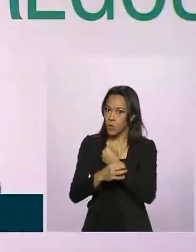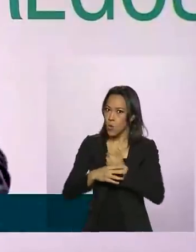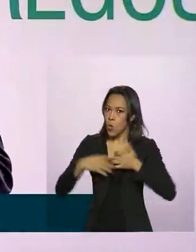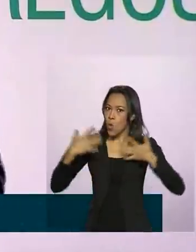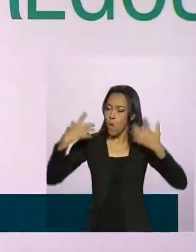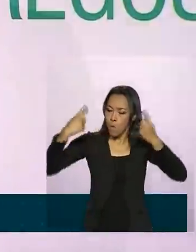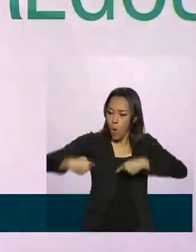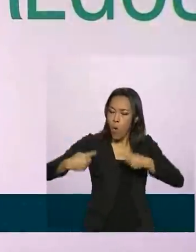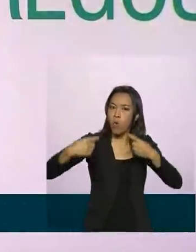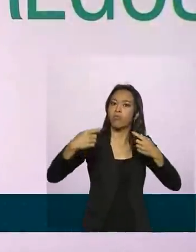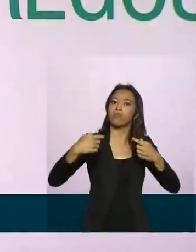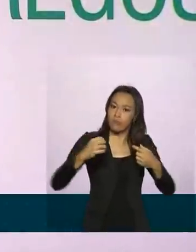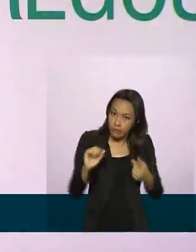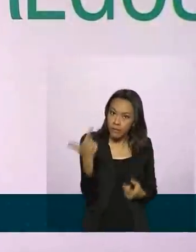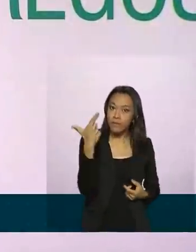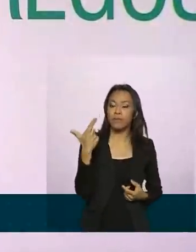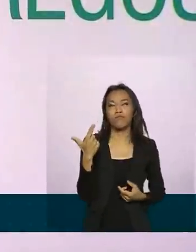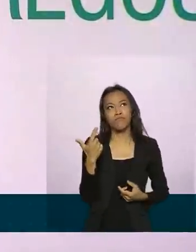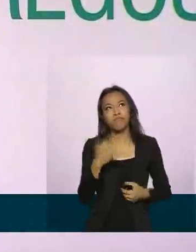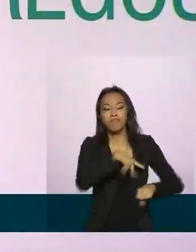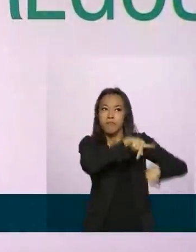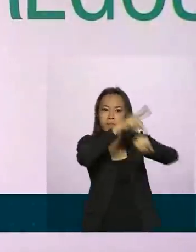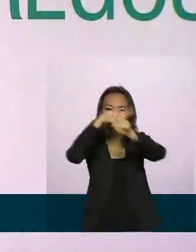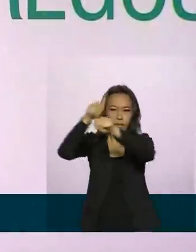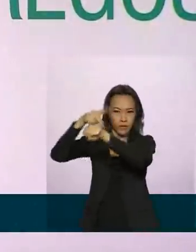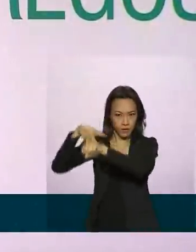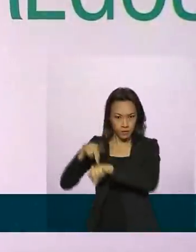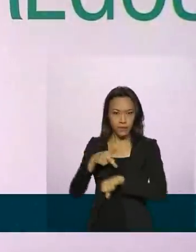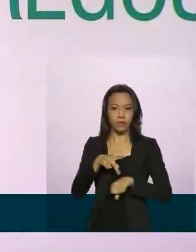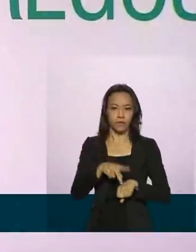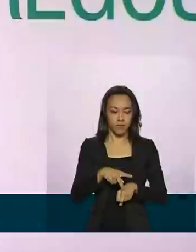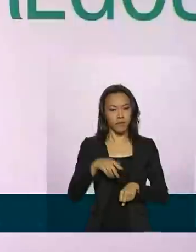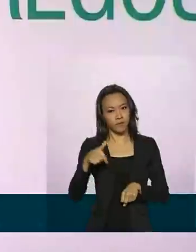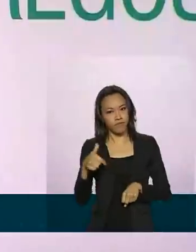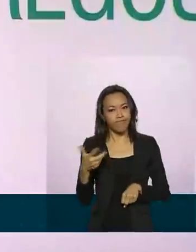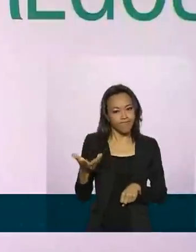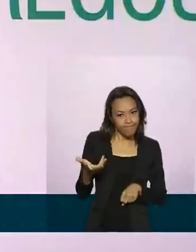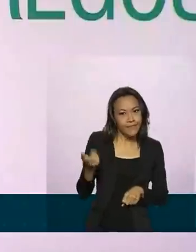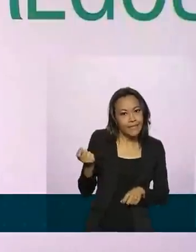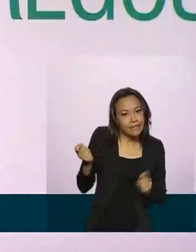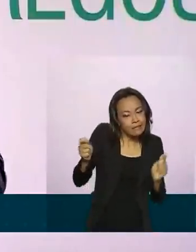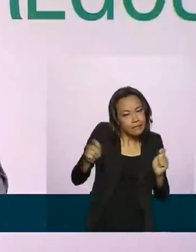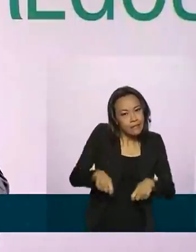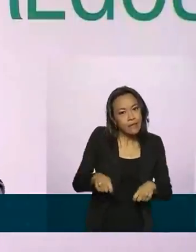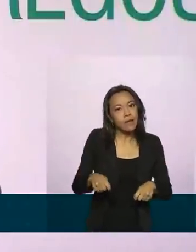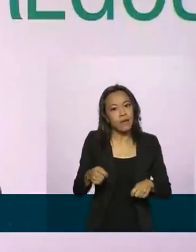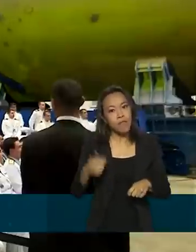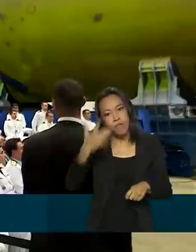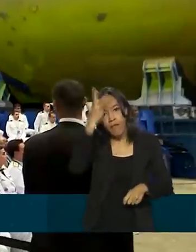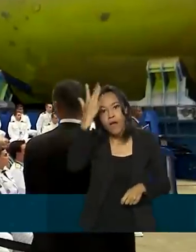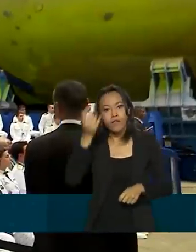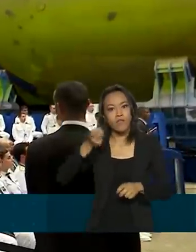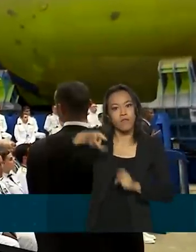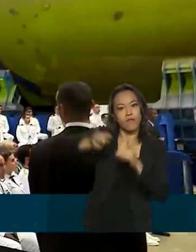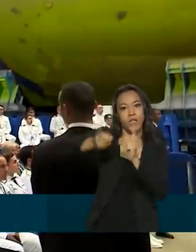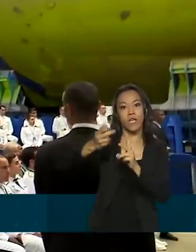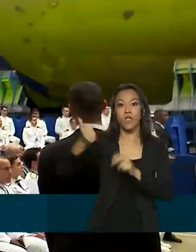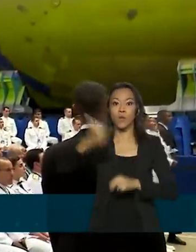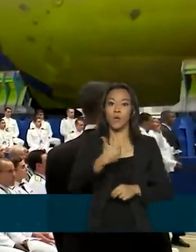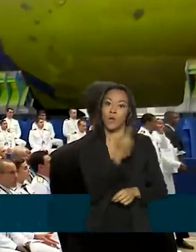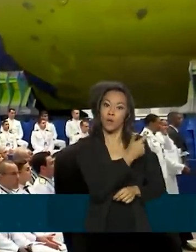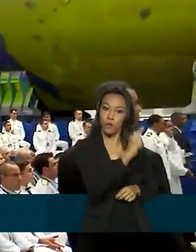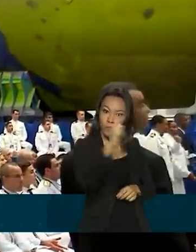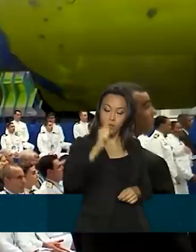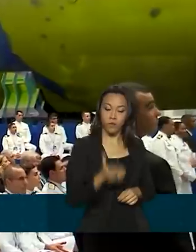Claro, em certos países, certos nichos são passíveis de uma penetração do que em outros. Em novembro deste